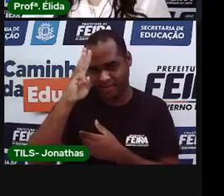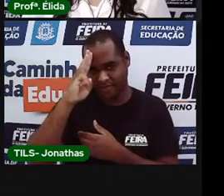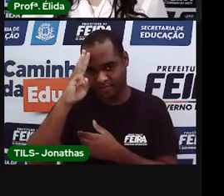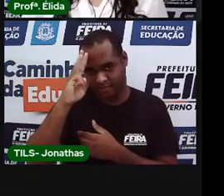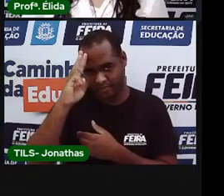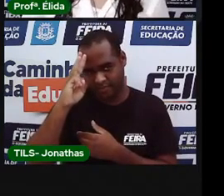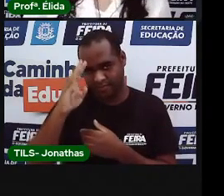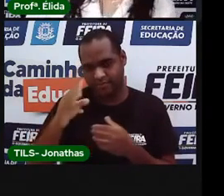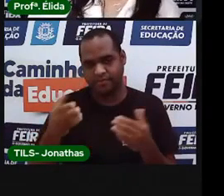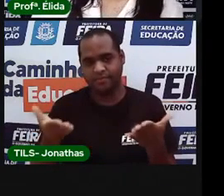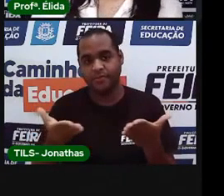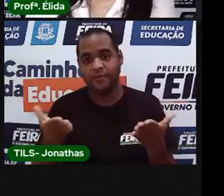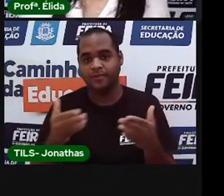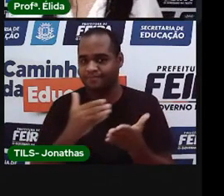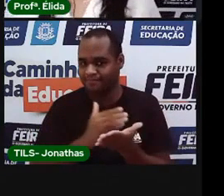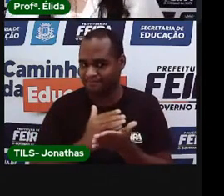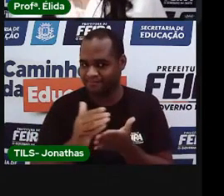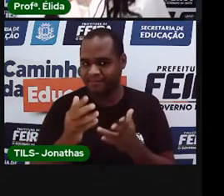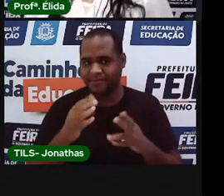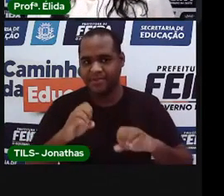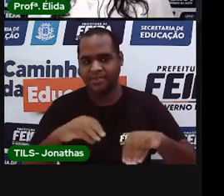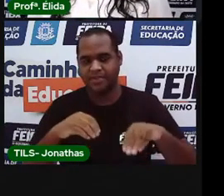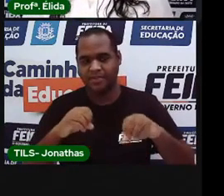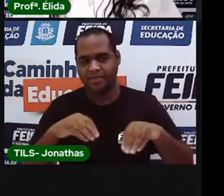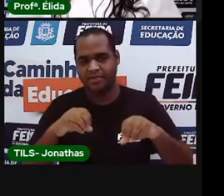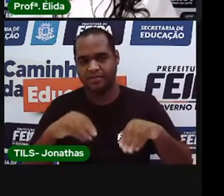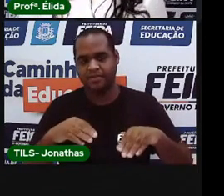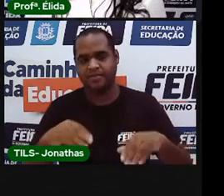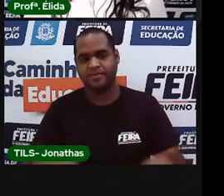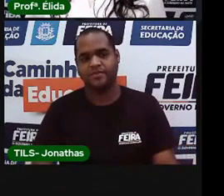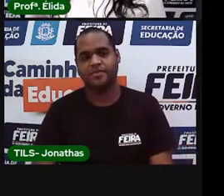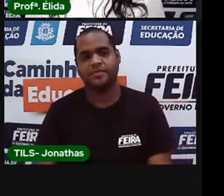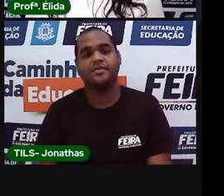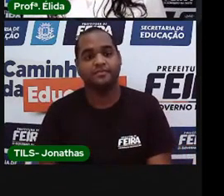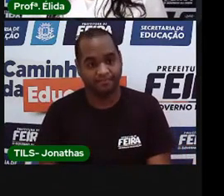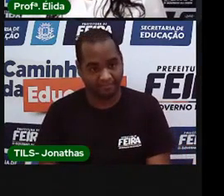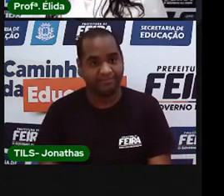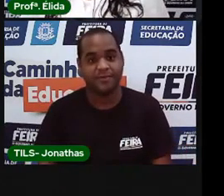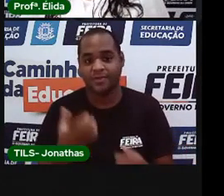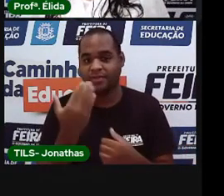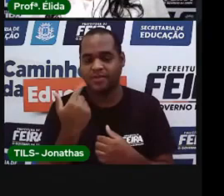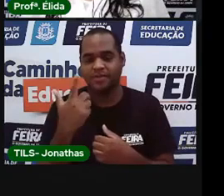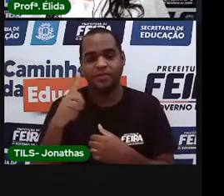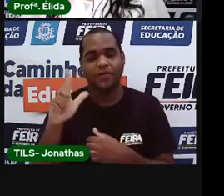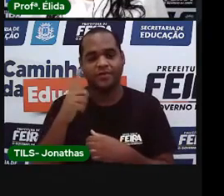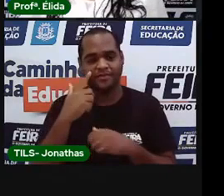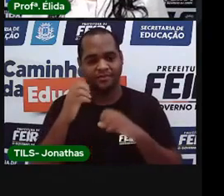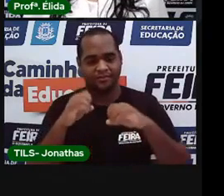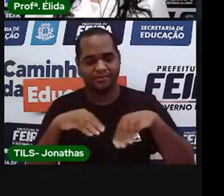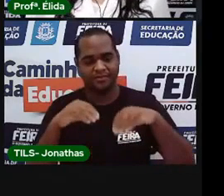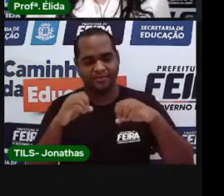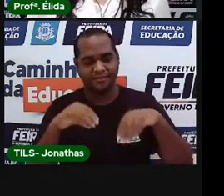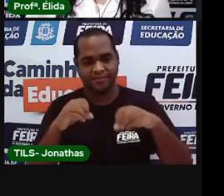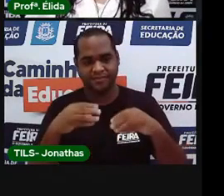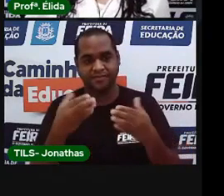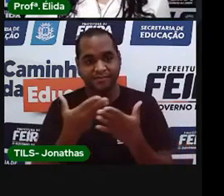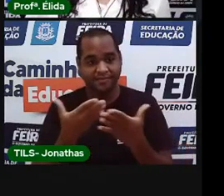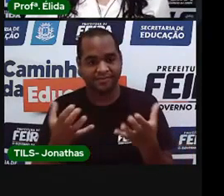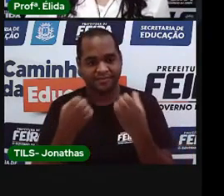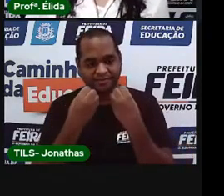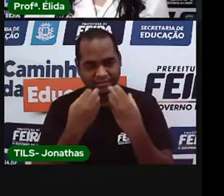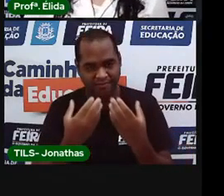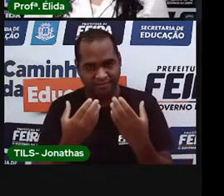continuar a nossa aula. Primeiro, vamos rever os assuntos que nós já estudamos, porque nós temos